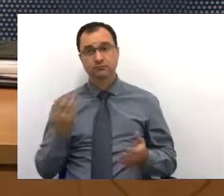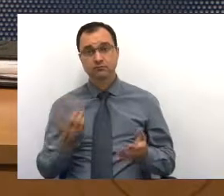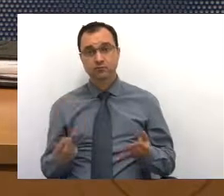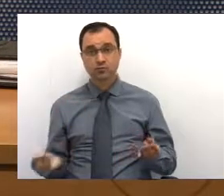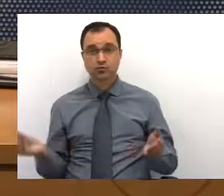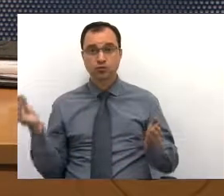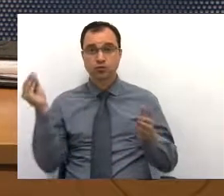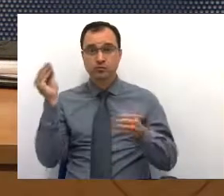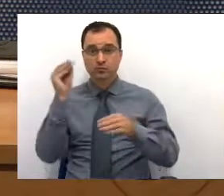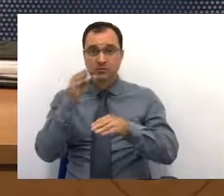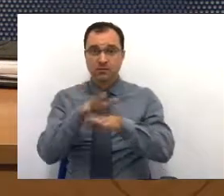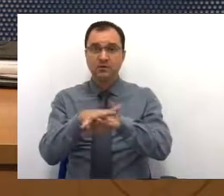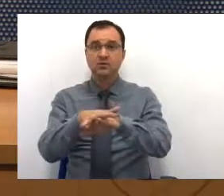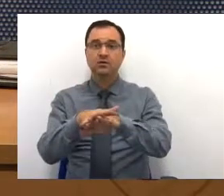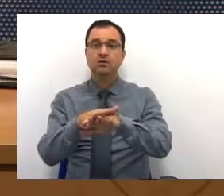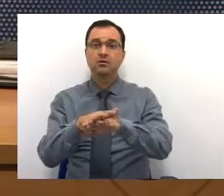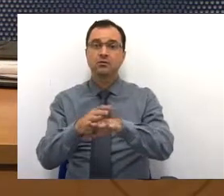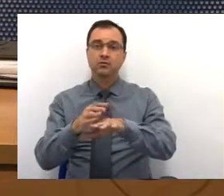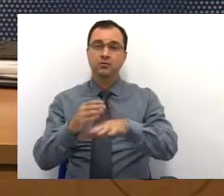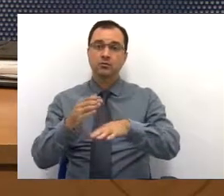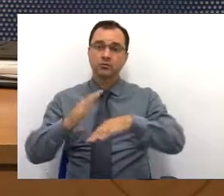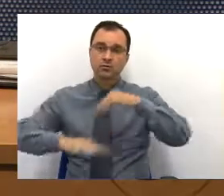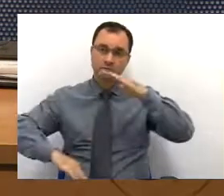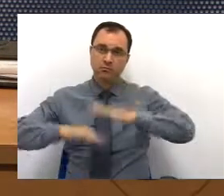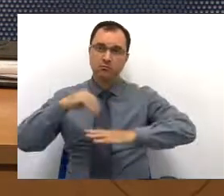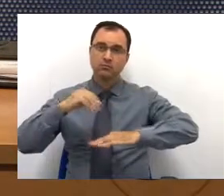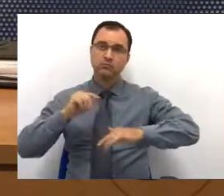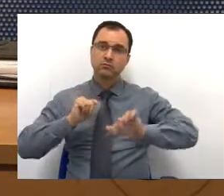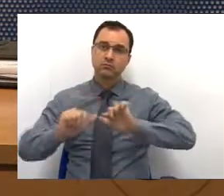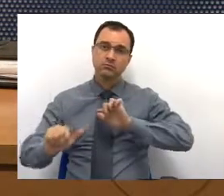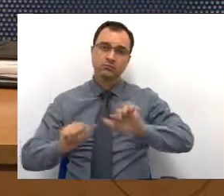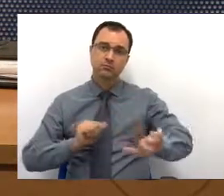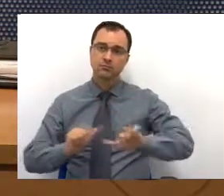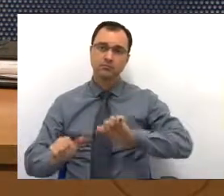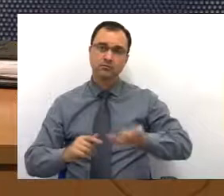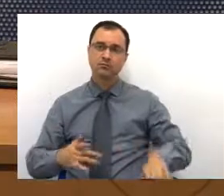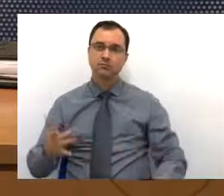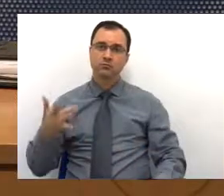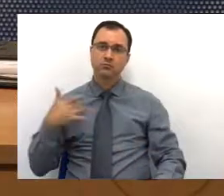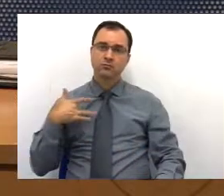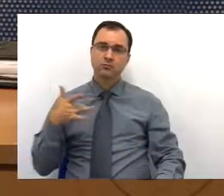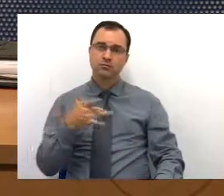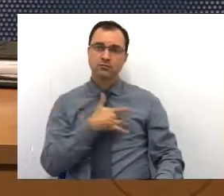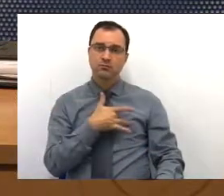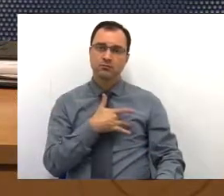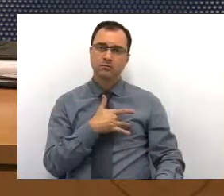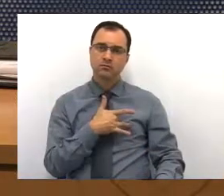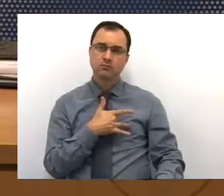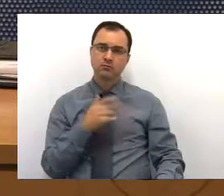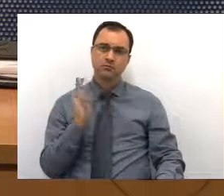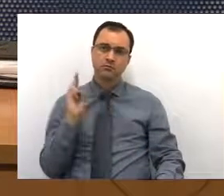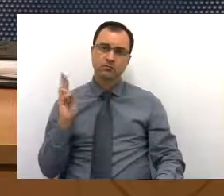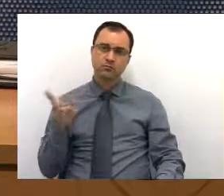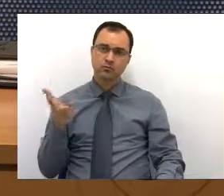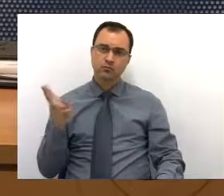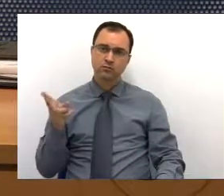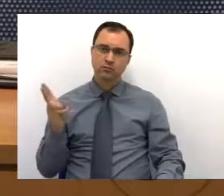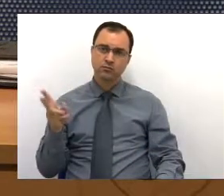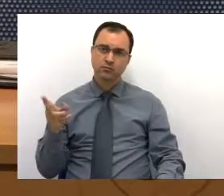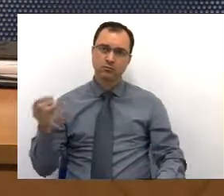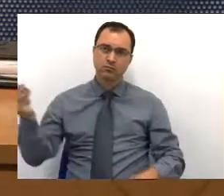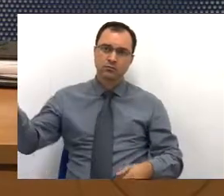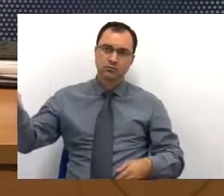-lo durante a execução, porque saúde sempre, a